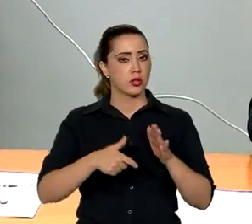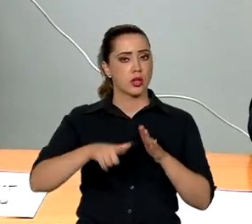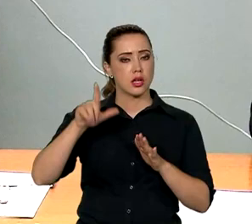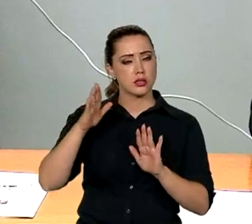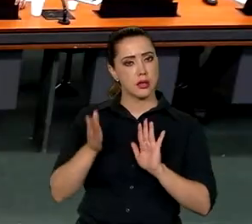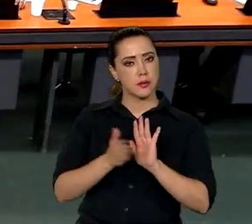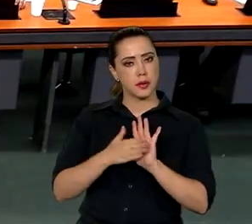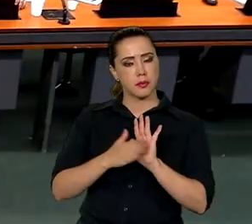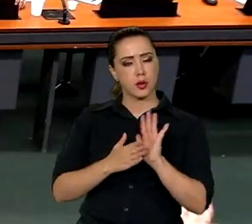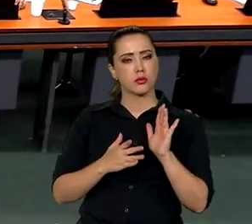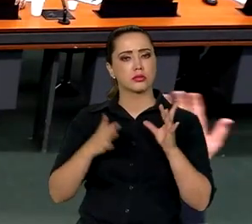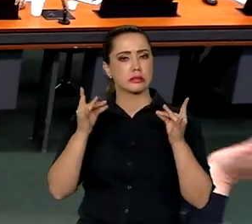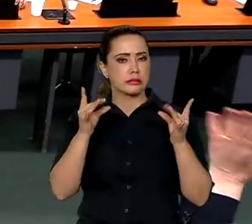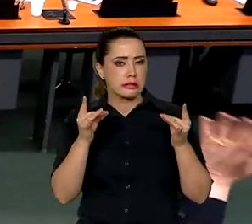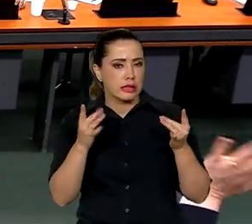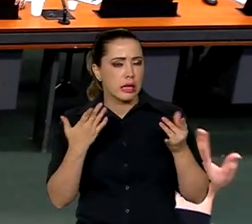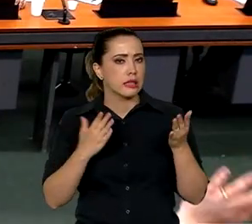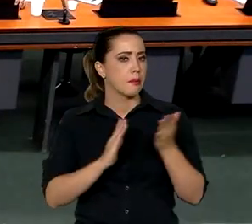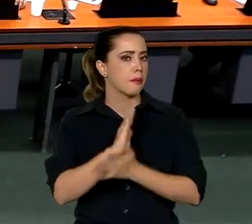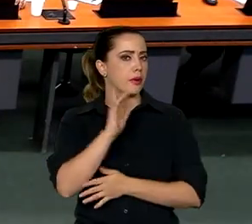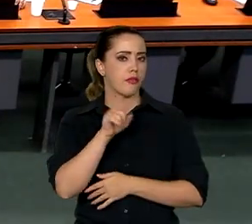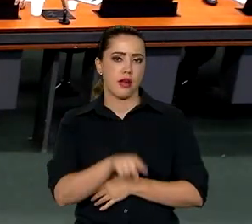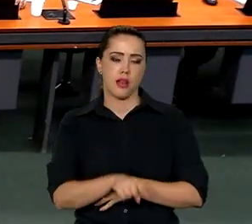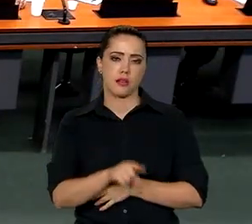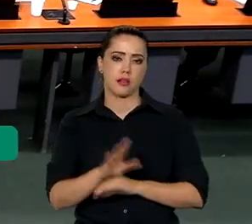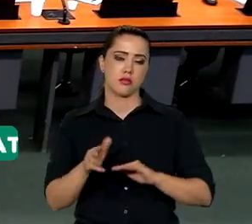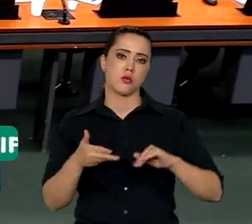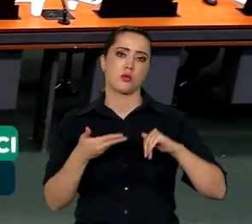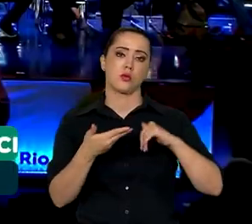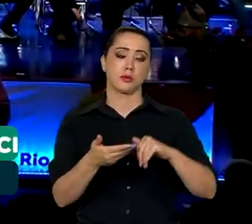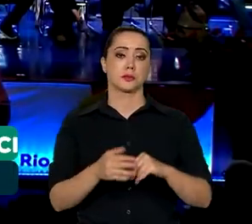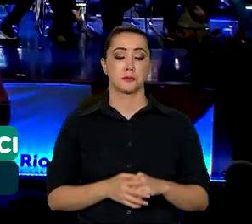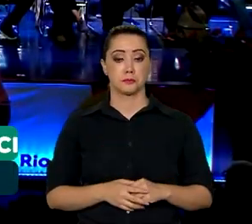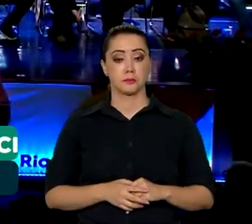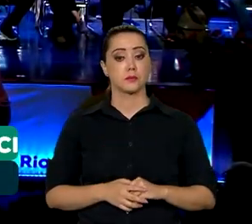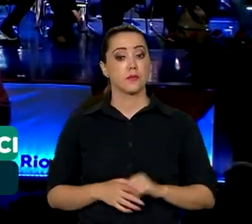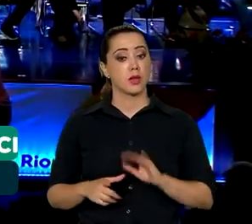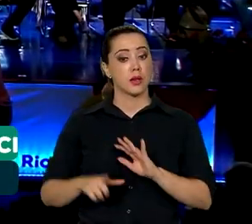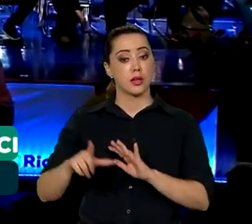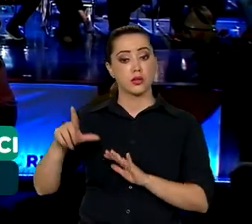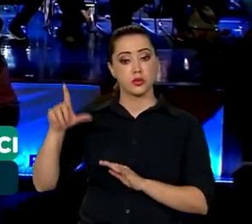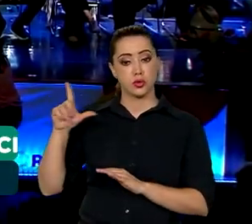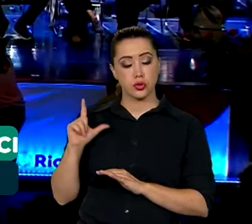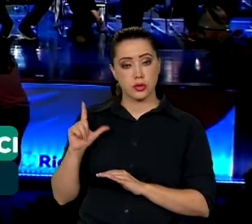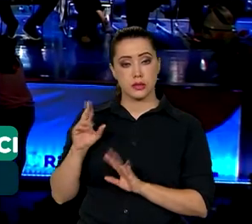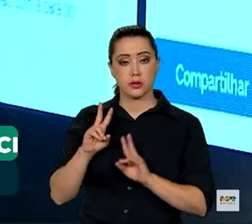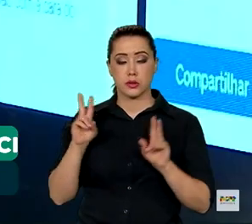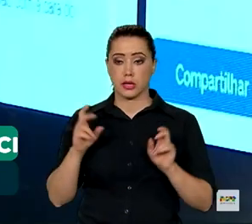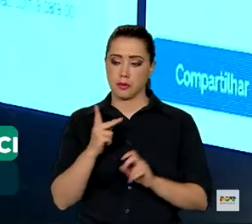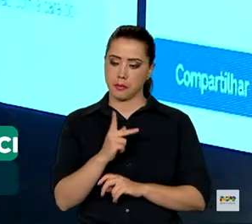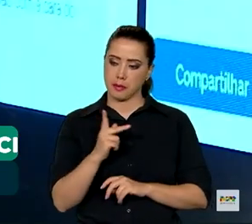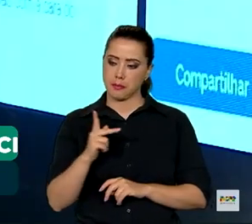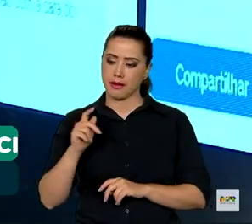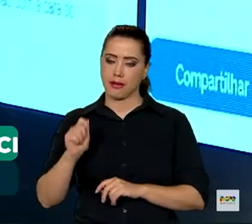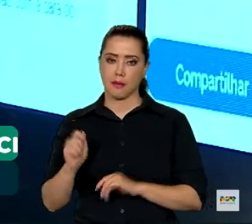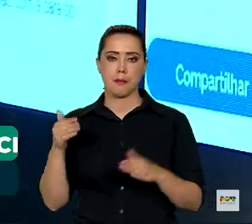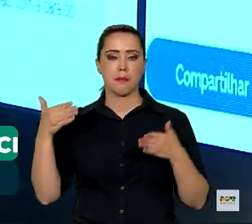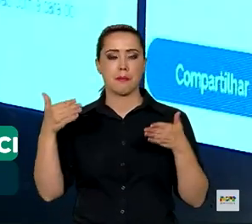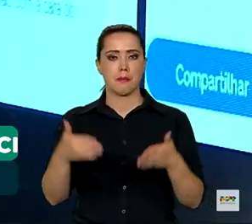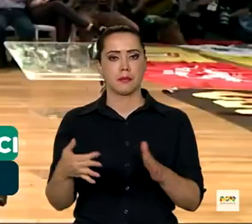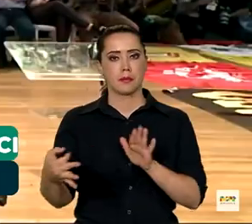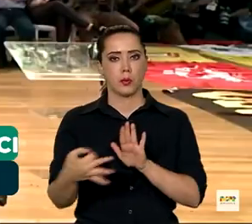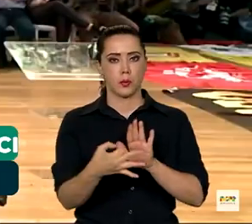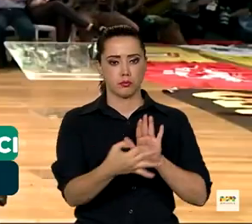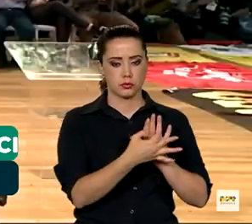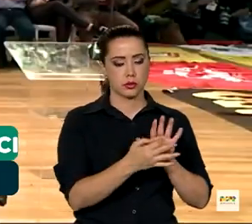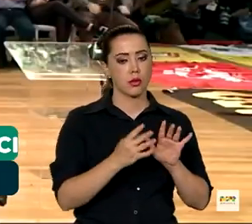da proposta ser definitivamente aprovada no Congresso Nacional. Antes, o chamado PPA Participativo foi